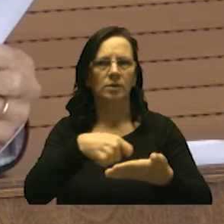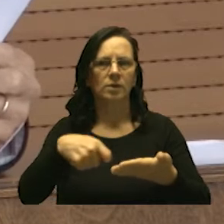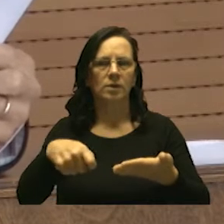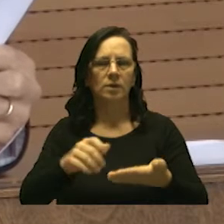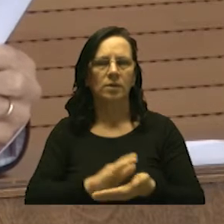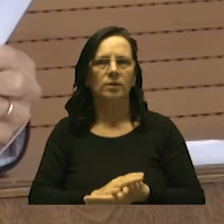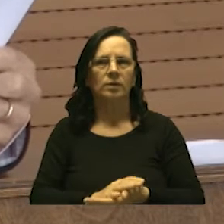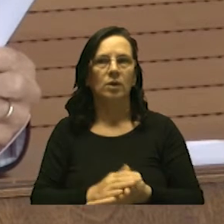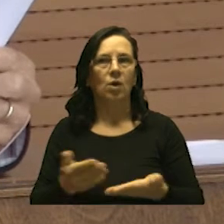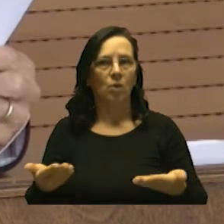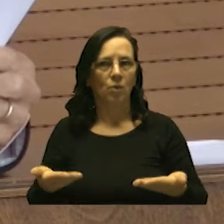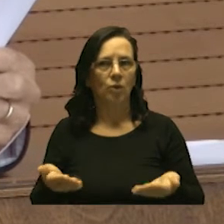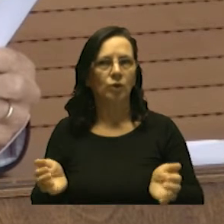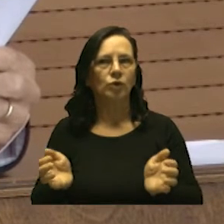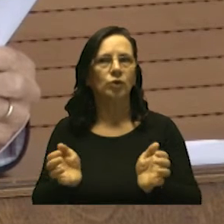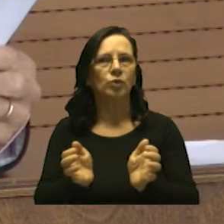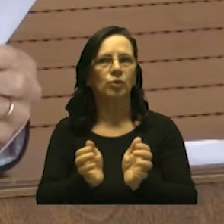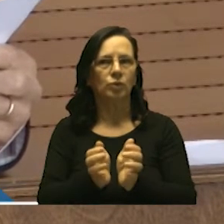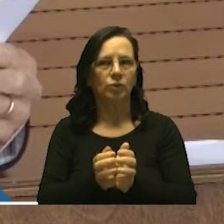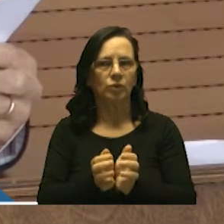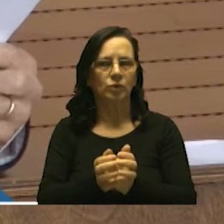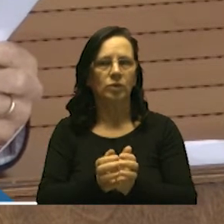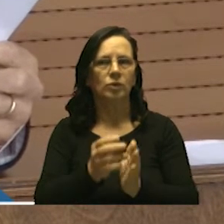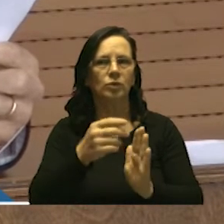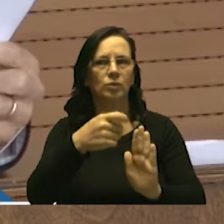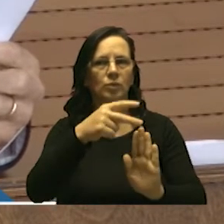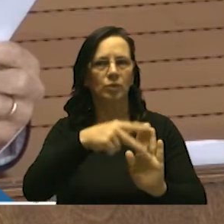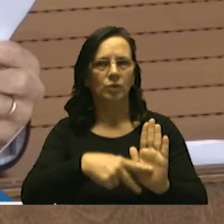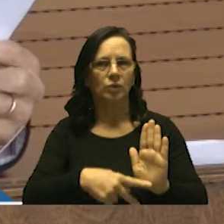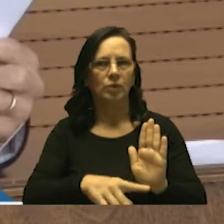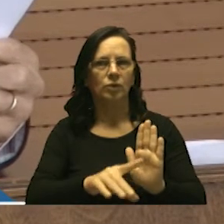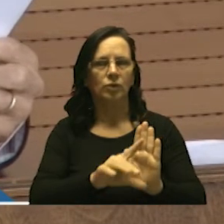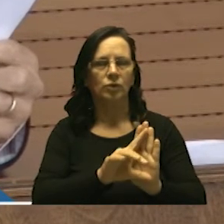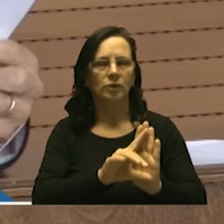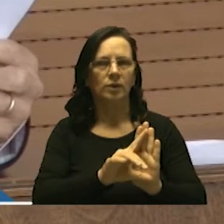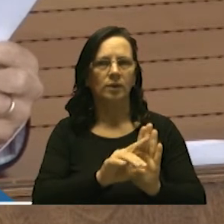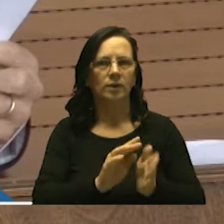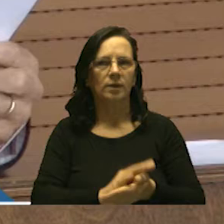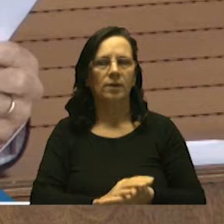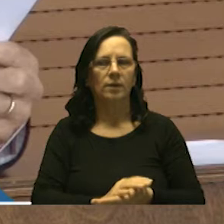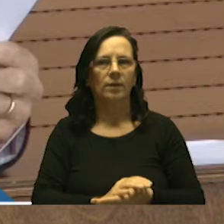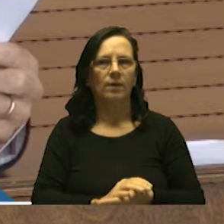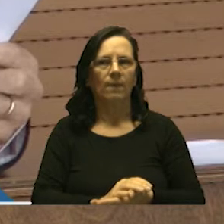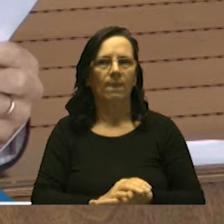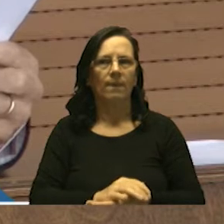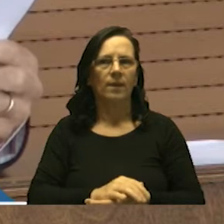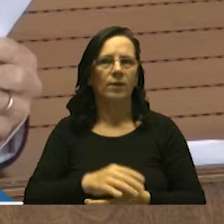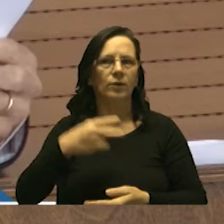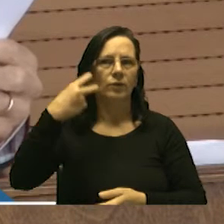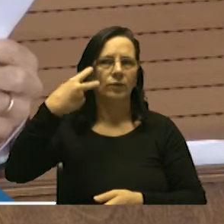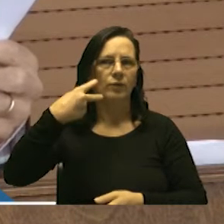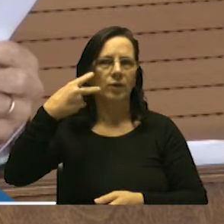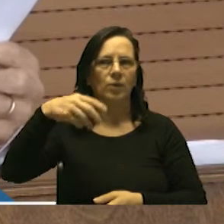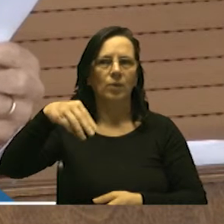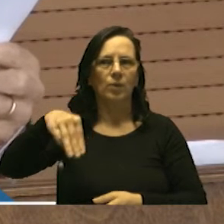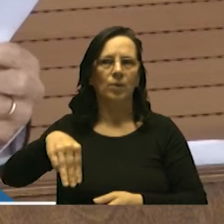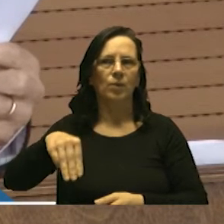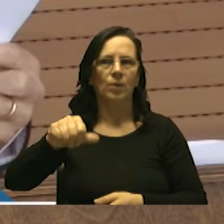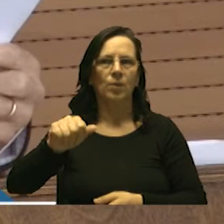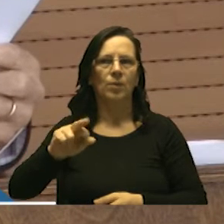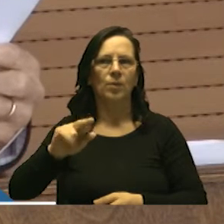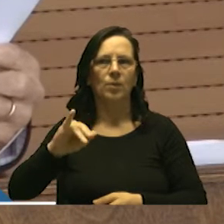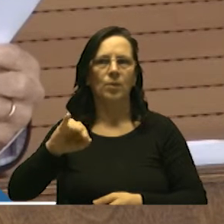Chega a esta comissão o presente projeto de lei de autoria do ilustre vereador